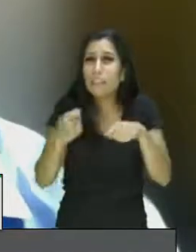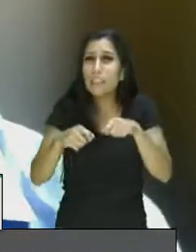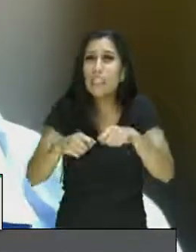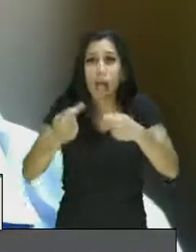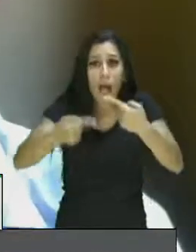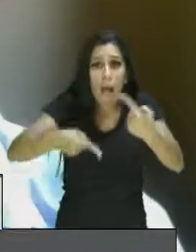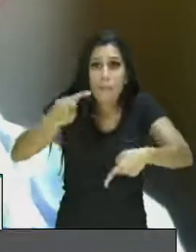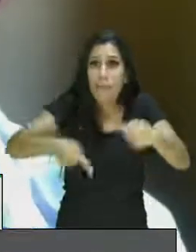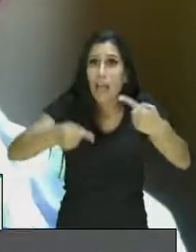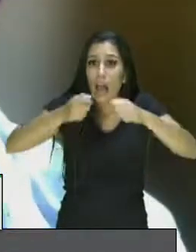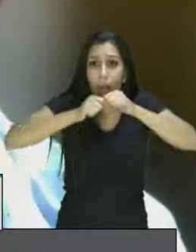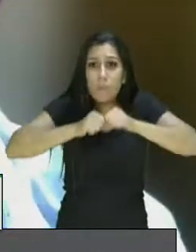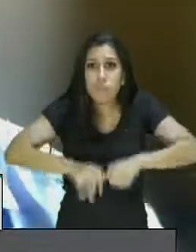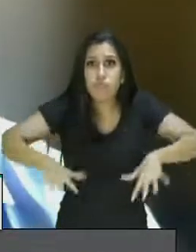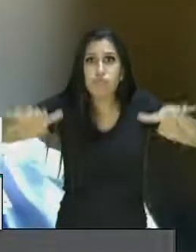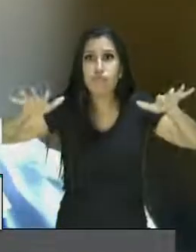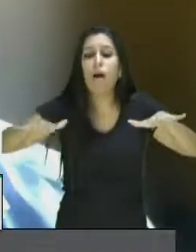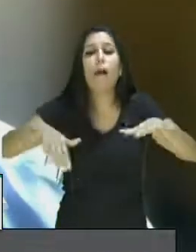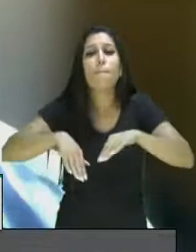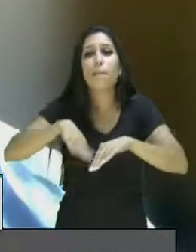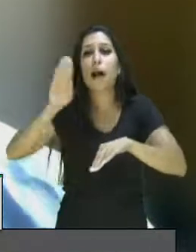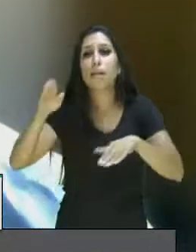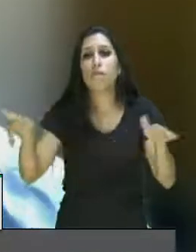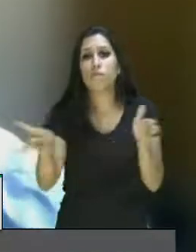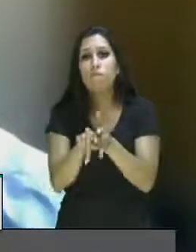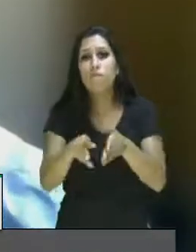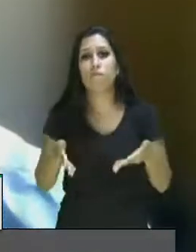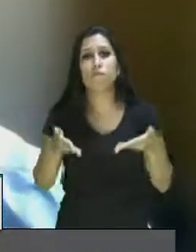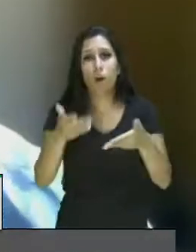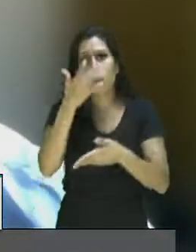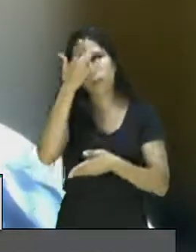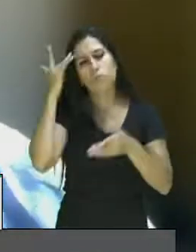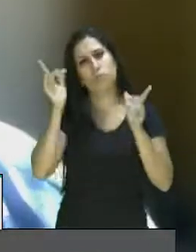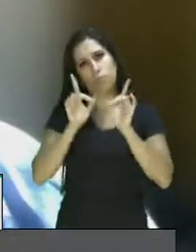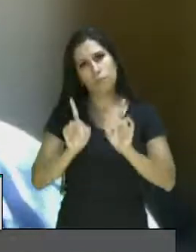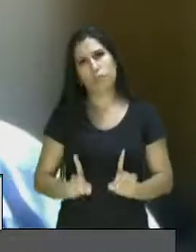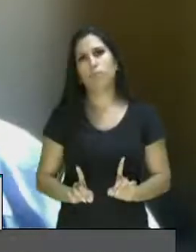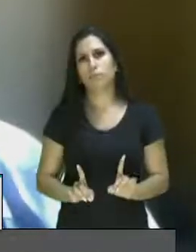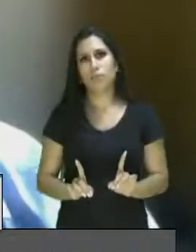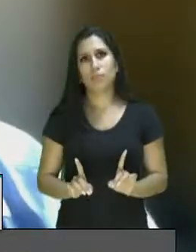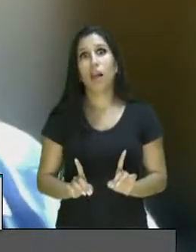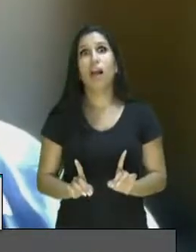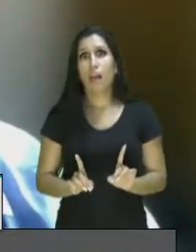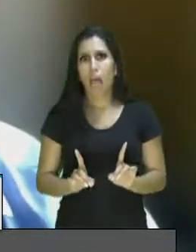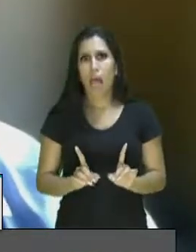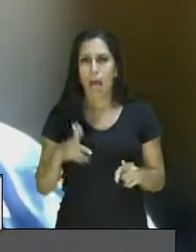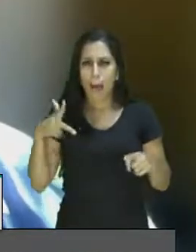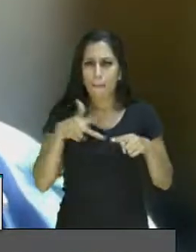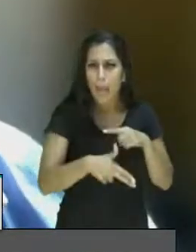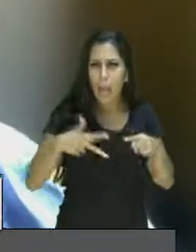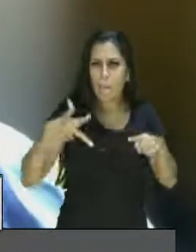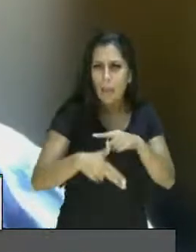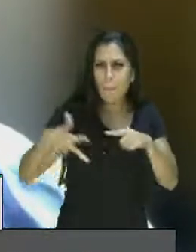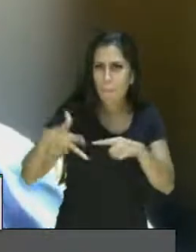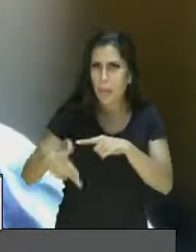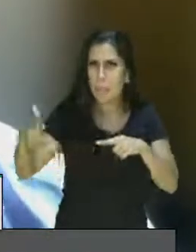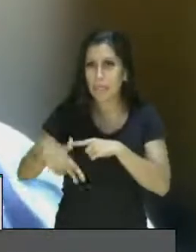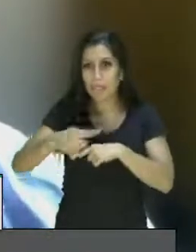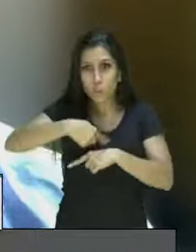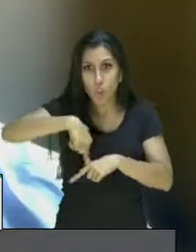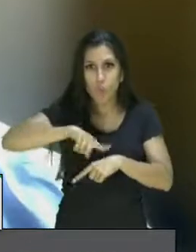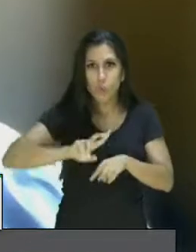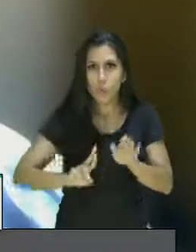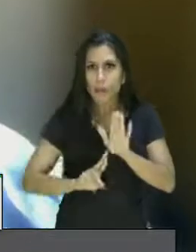para as pessoas com deficiência, ampliar políticas sociais e não portar, inclusive, os órgãos que são representativos